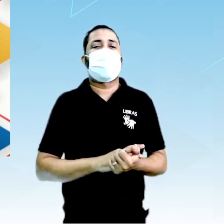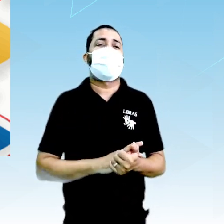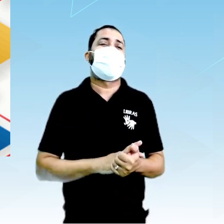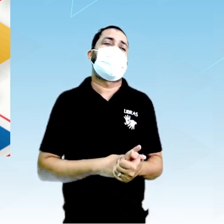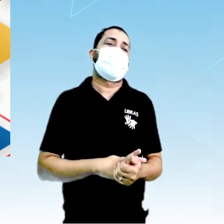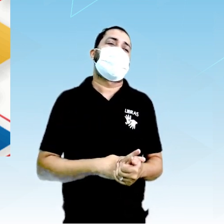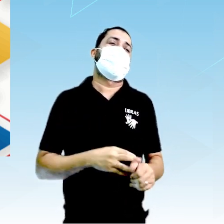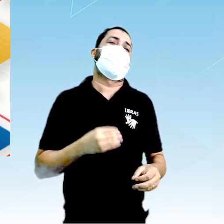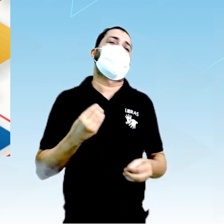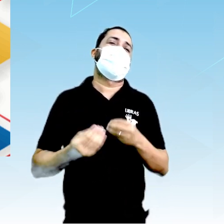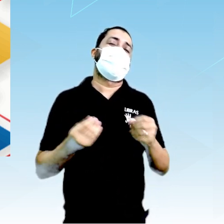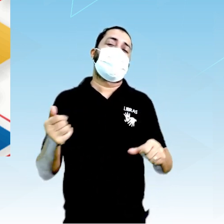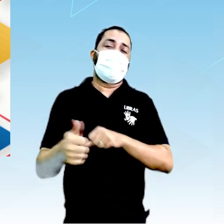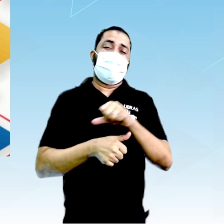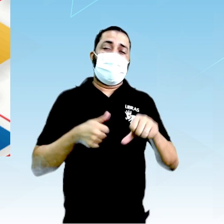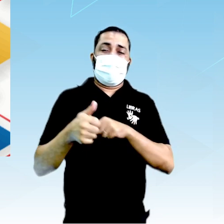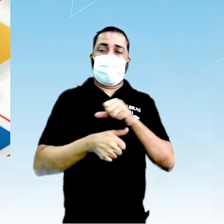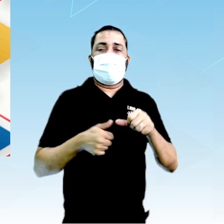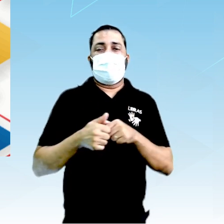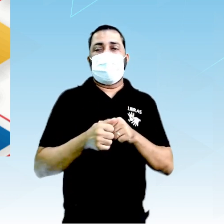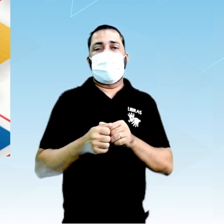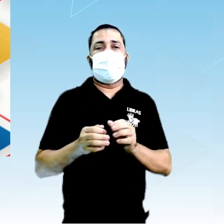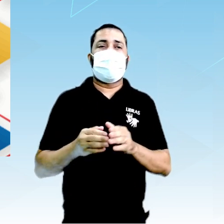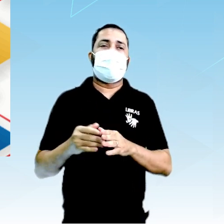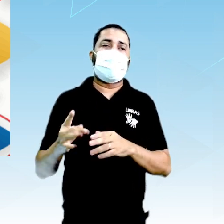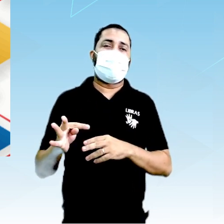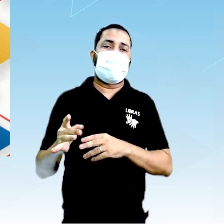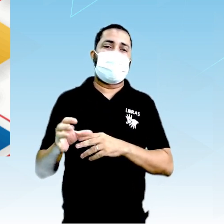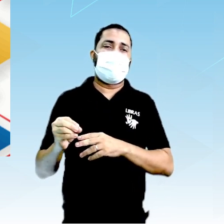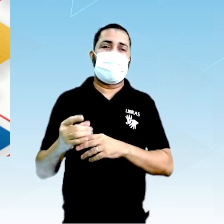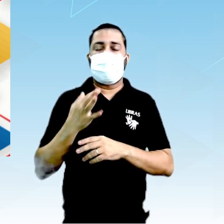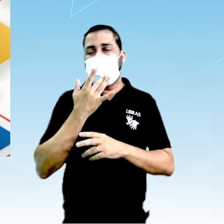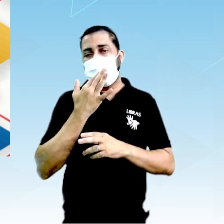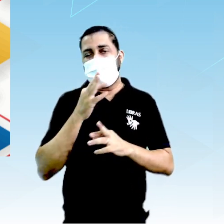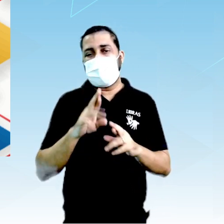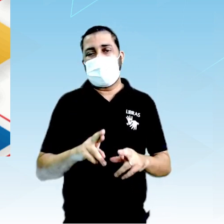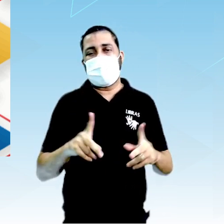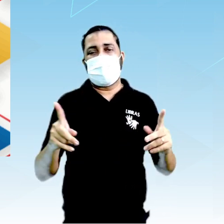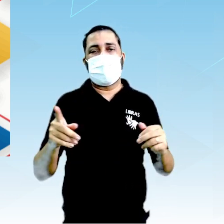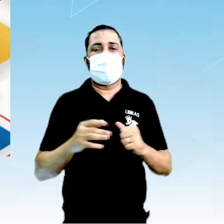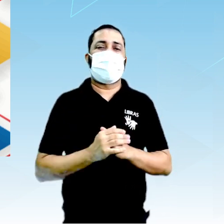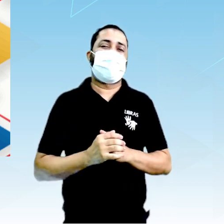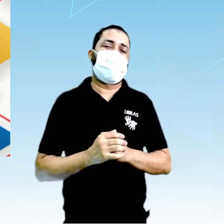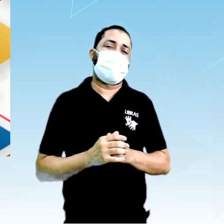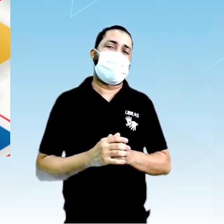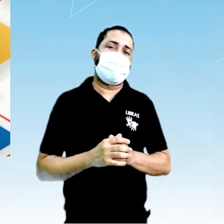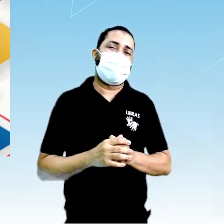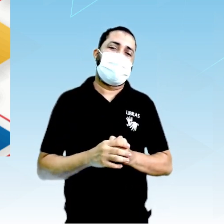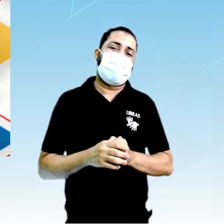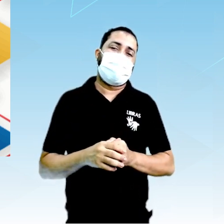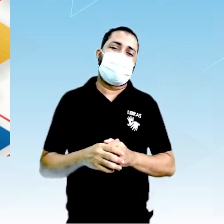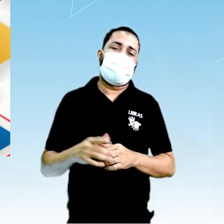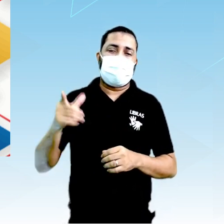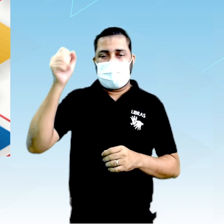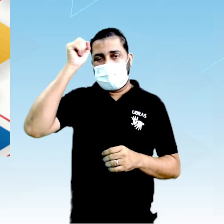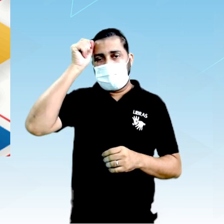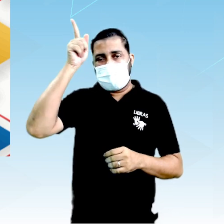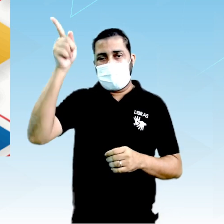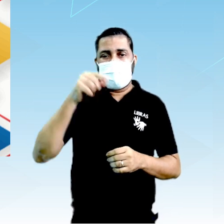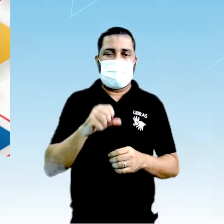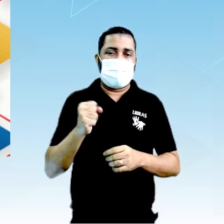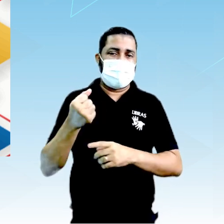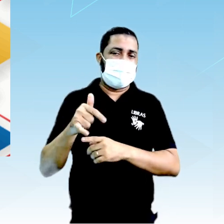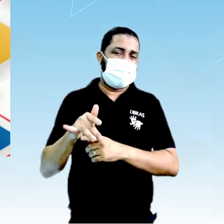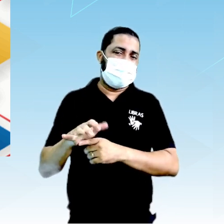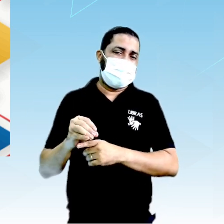transições mudam de átomo para átomo, cores diferentes vão ser observadas. Só para você ter uma ideia, séculos